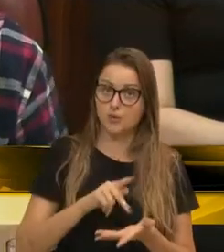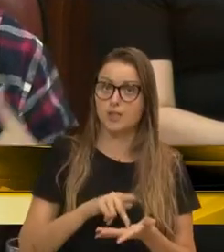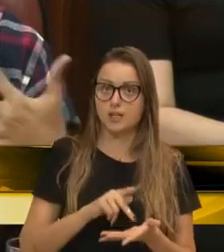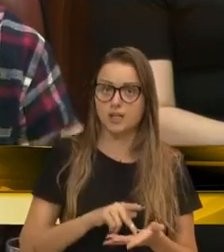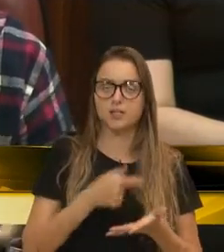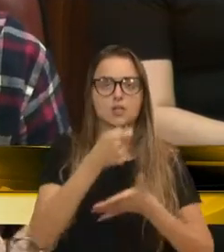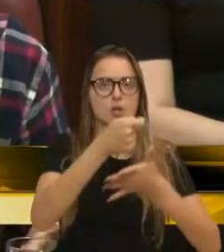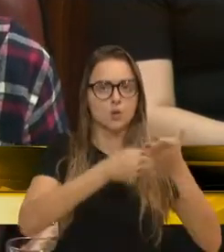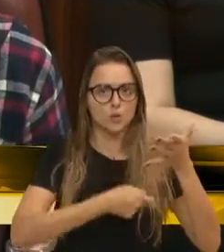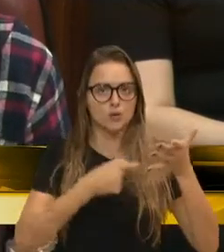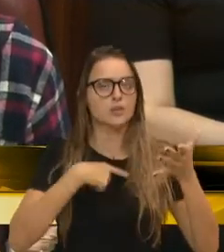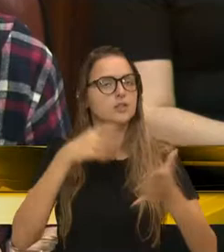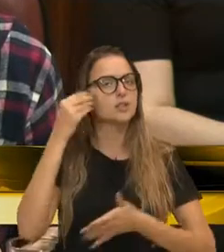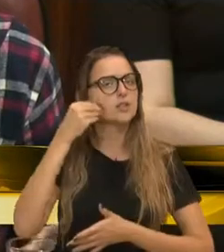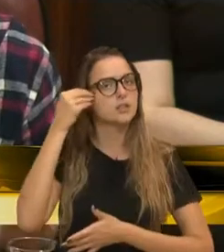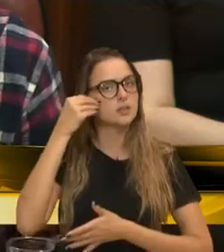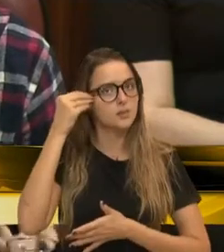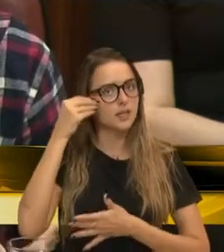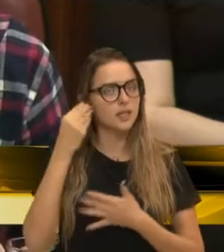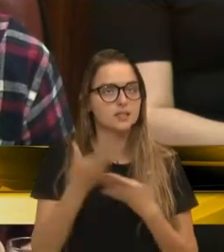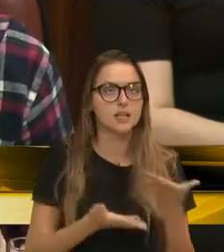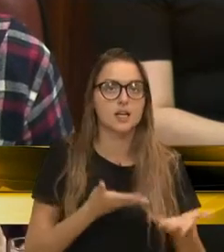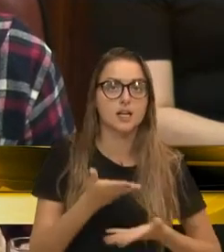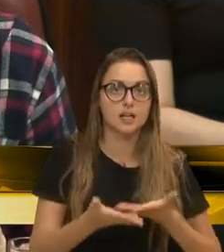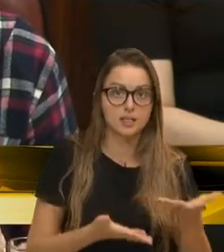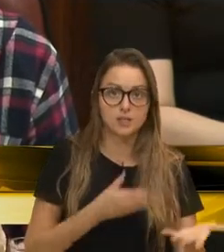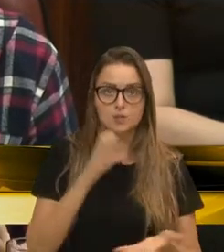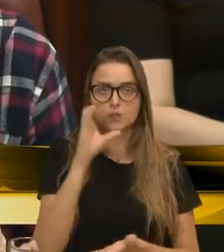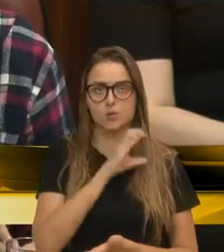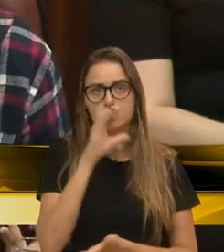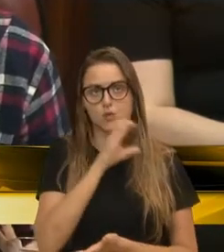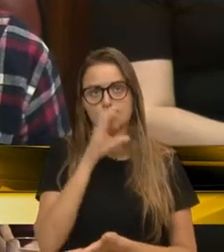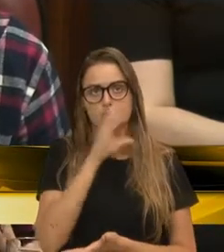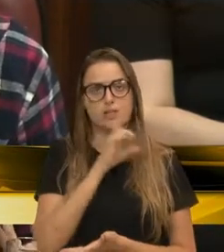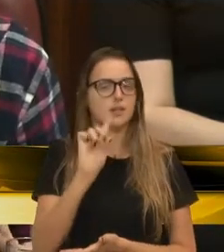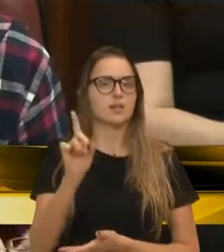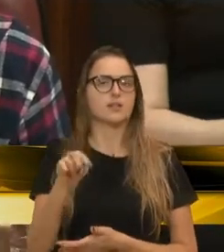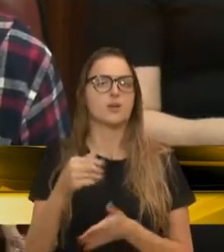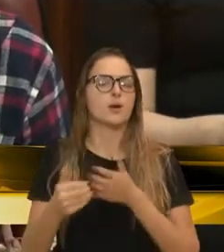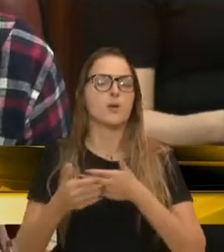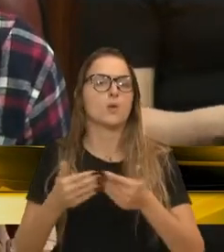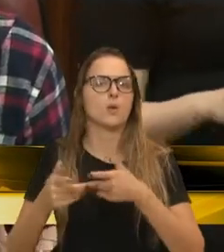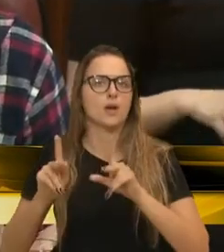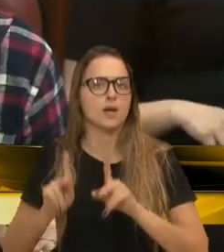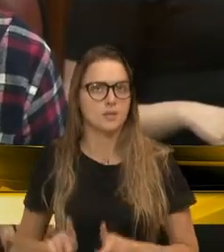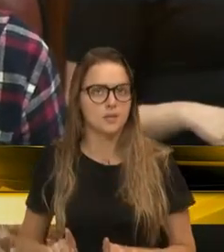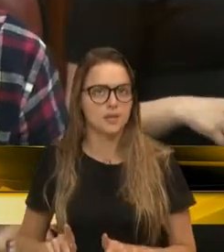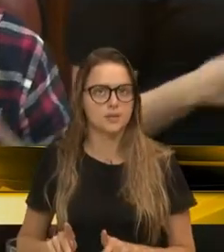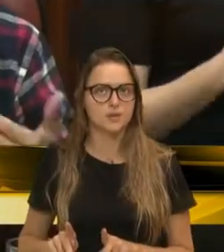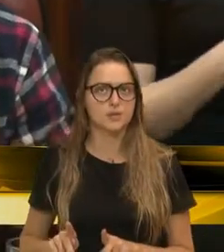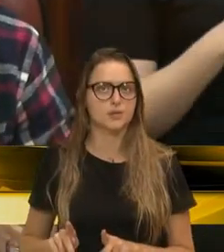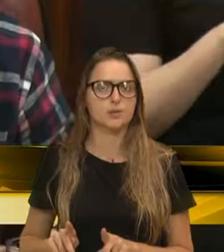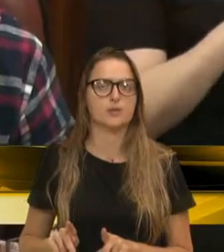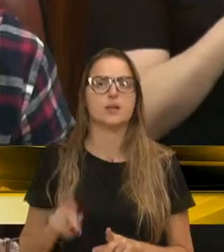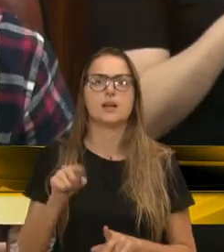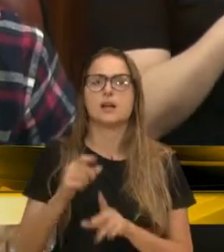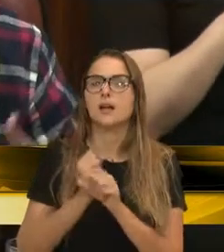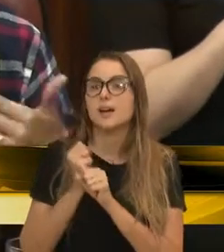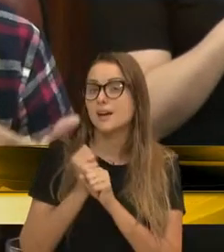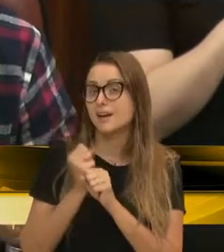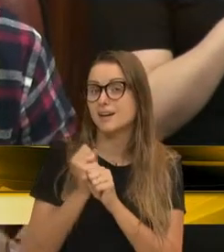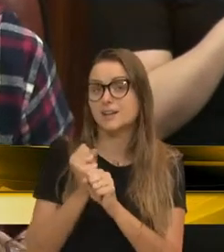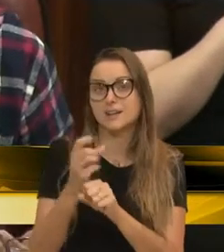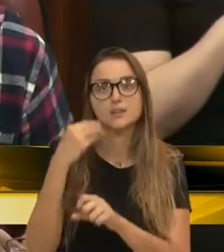experiência no atendimento ali de urgência, que não é qualquer servidor na área da saúde que tem. Então, é anos de experiência,